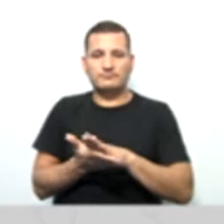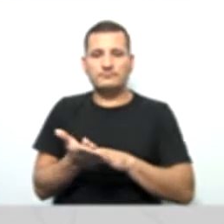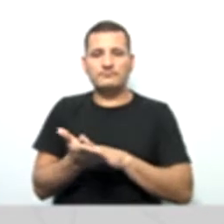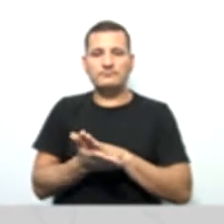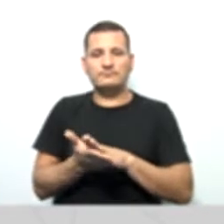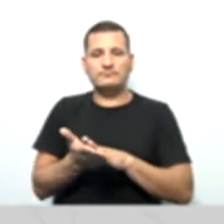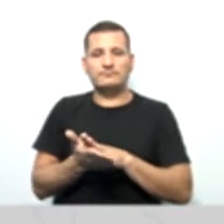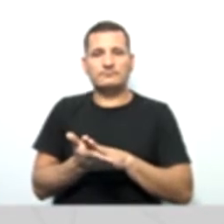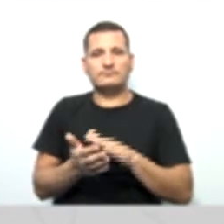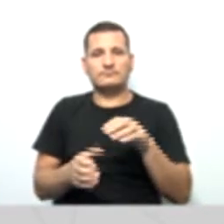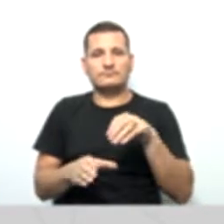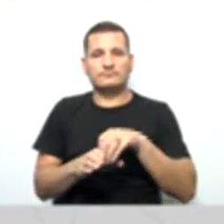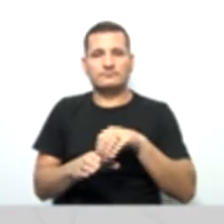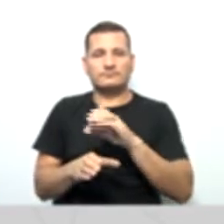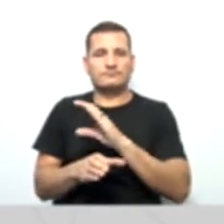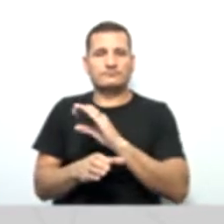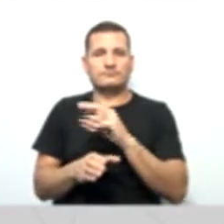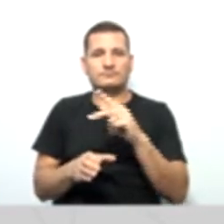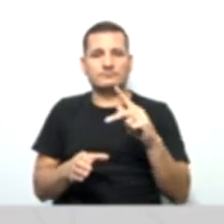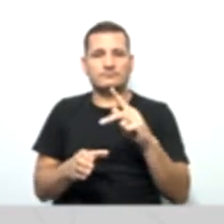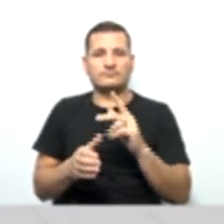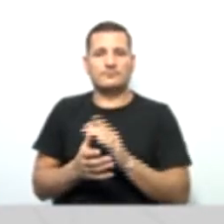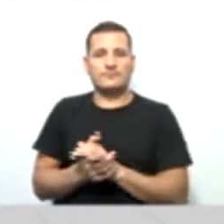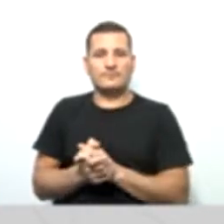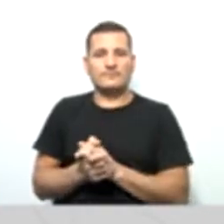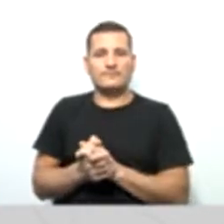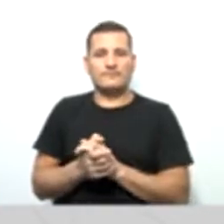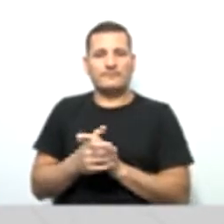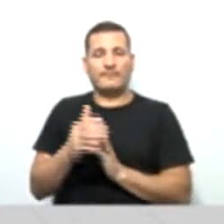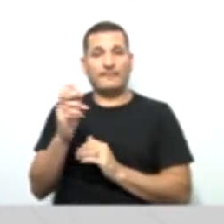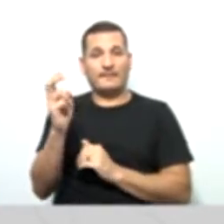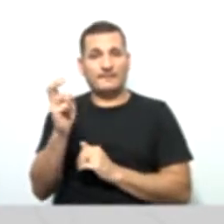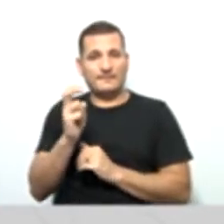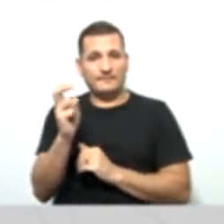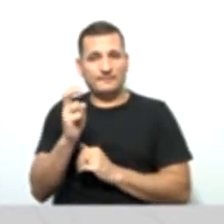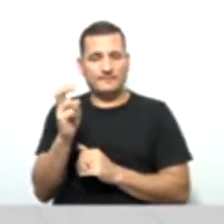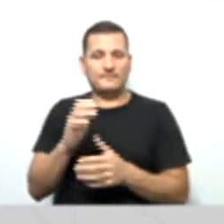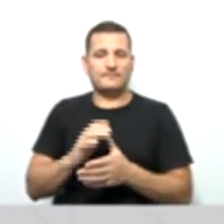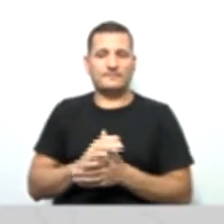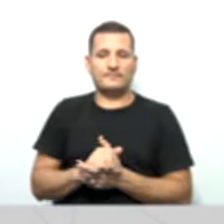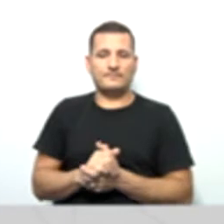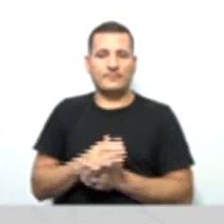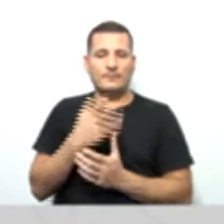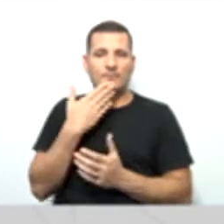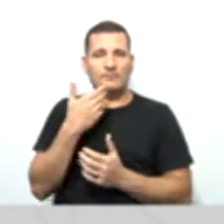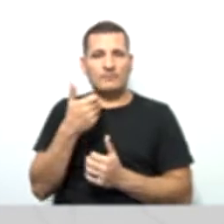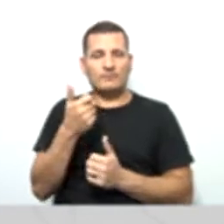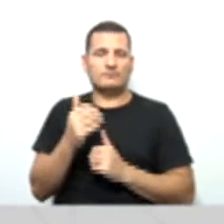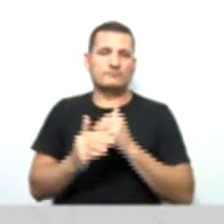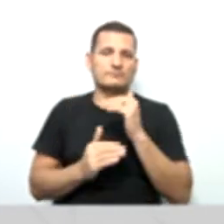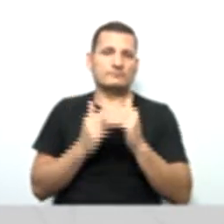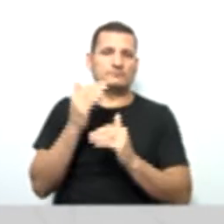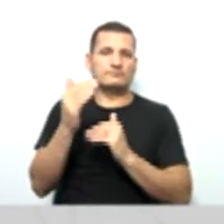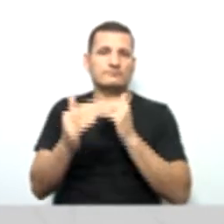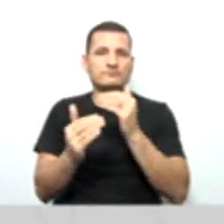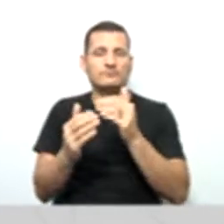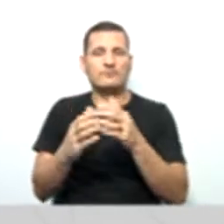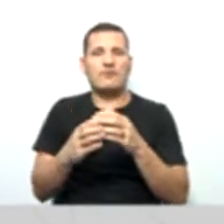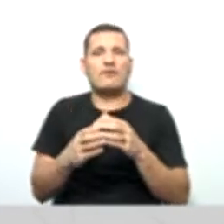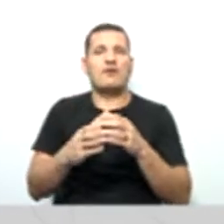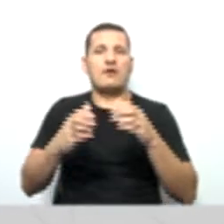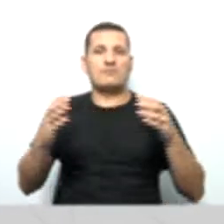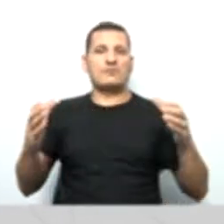cooperativa. Quinto, melhorar o desempenho e aumentar o êxito das